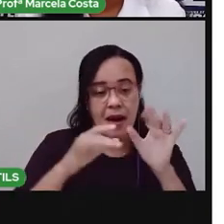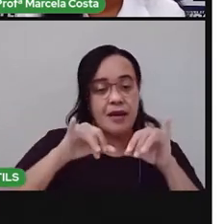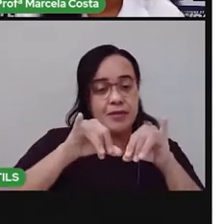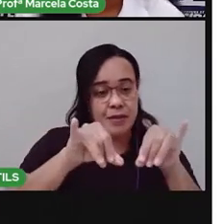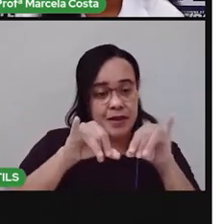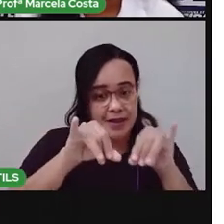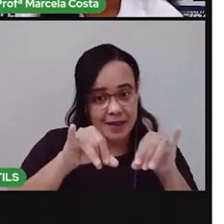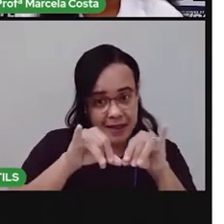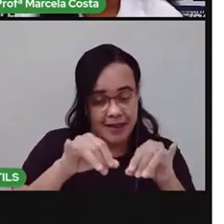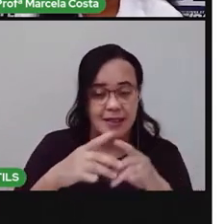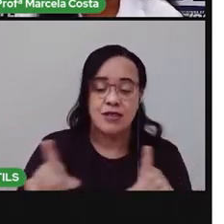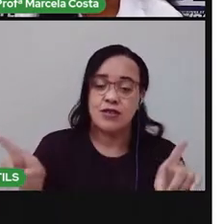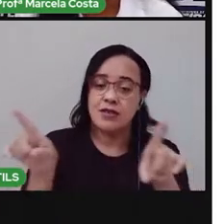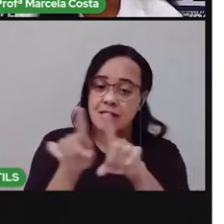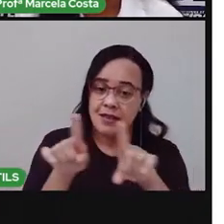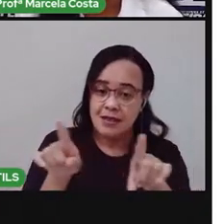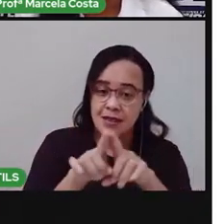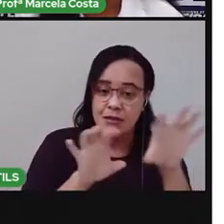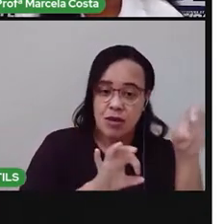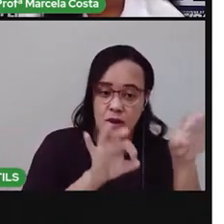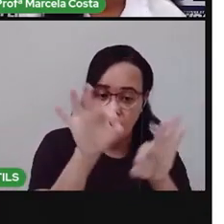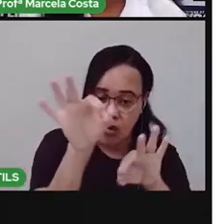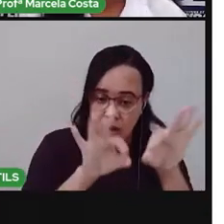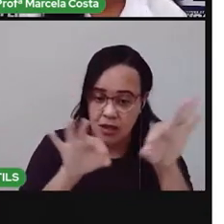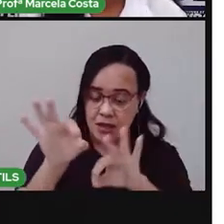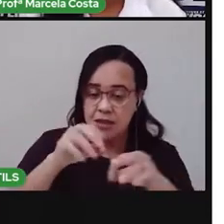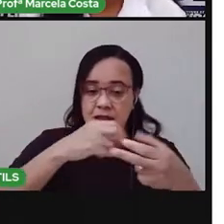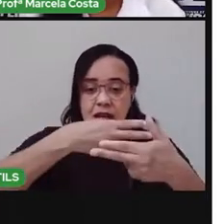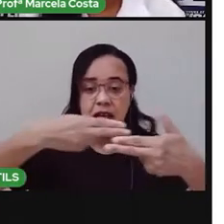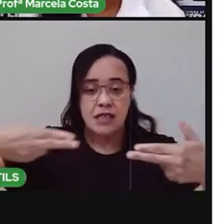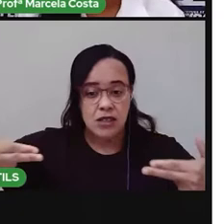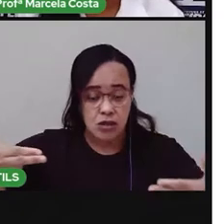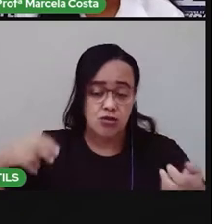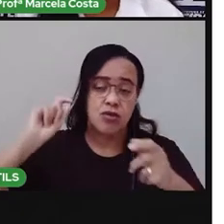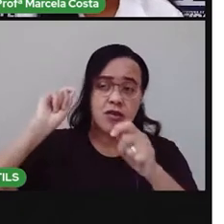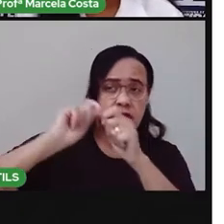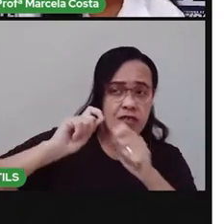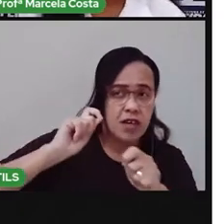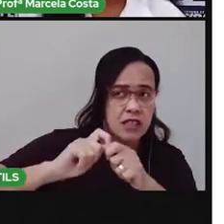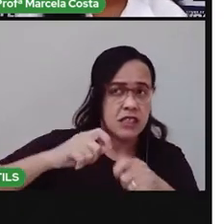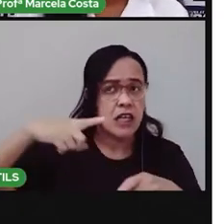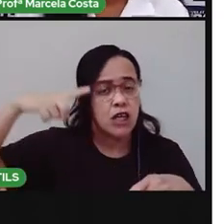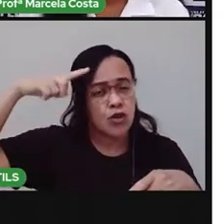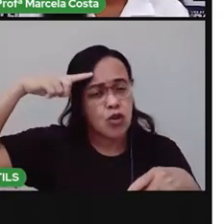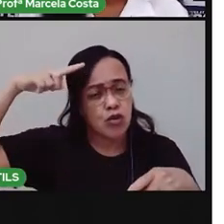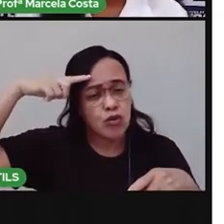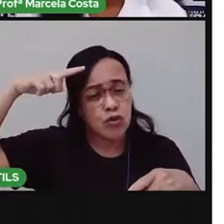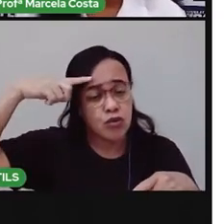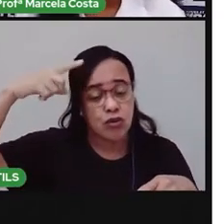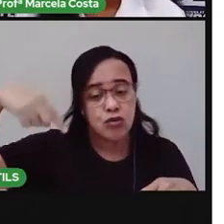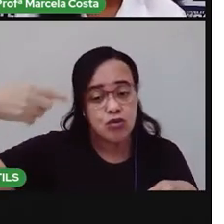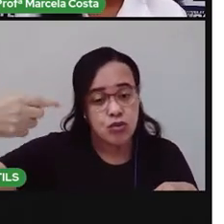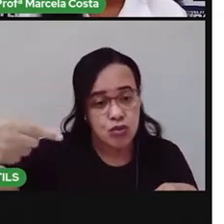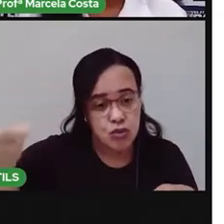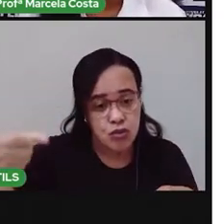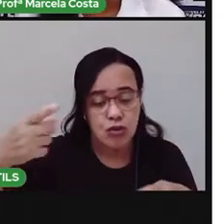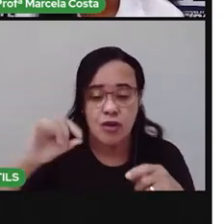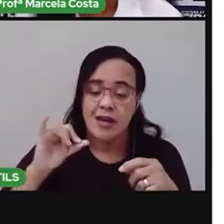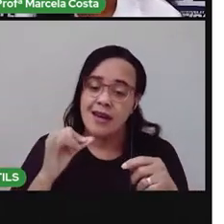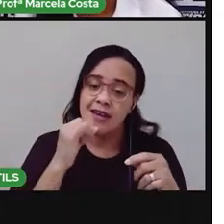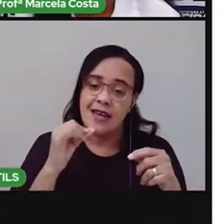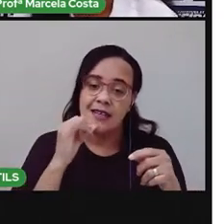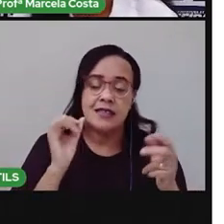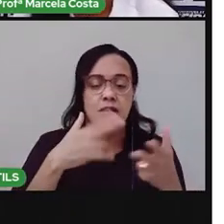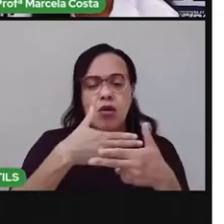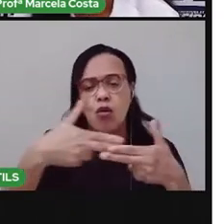também utiliza a lista pra organizar a nossa rotina, colocando uma lista de tarefas, colocando qual é a tarefa, qual é